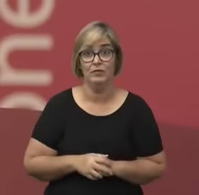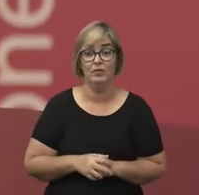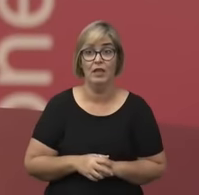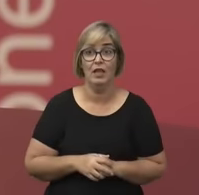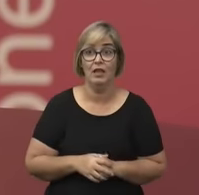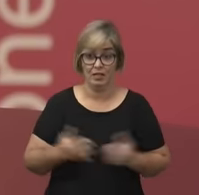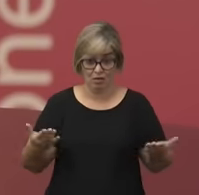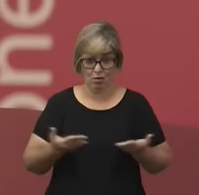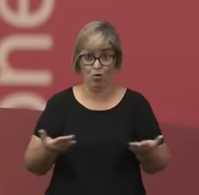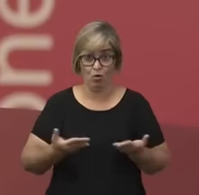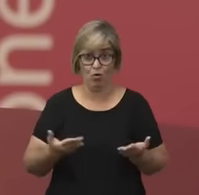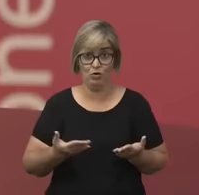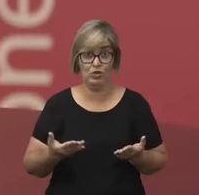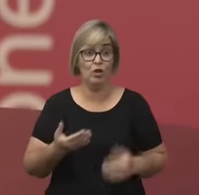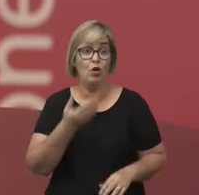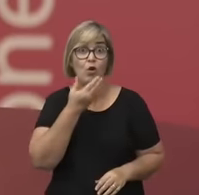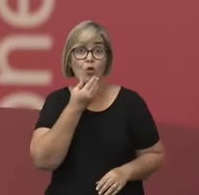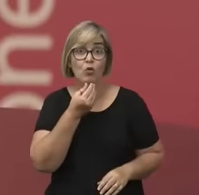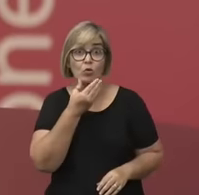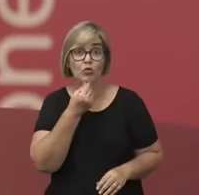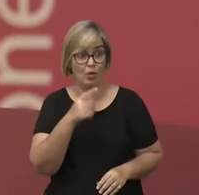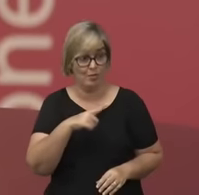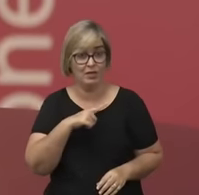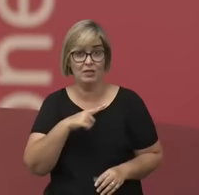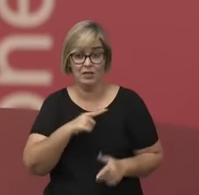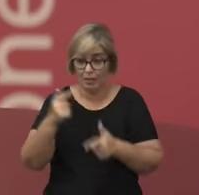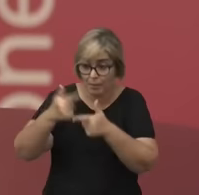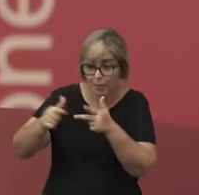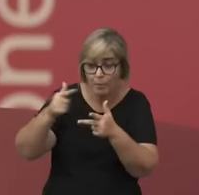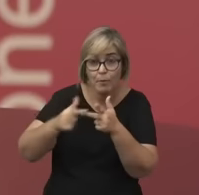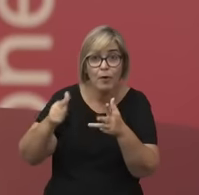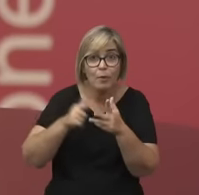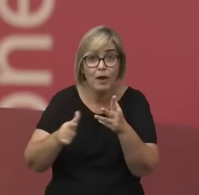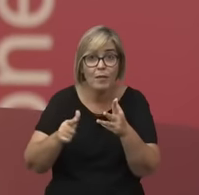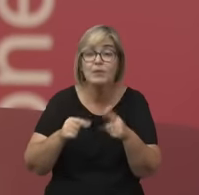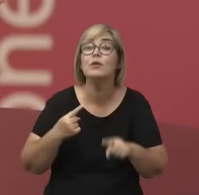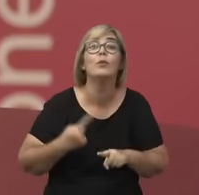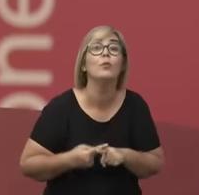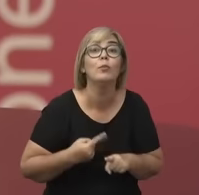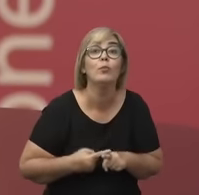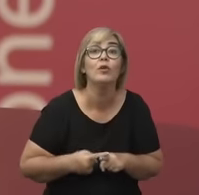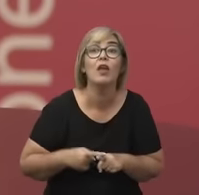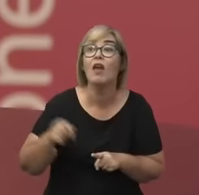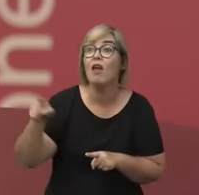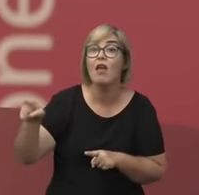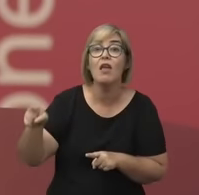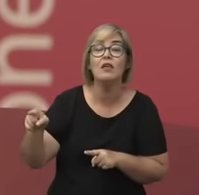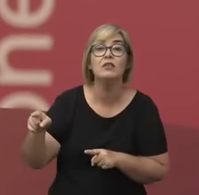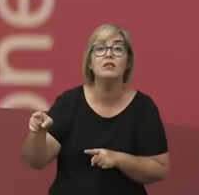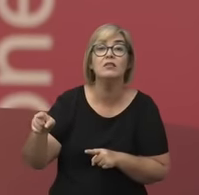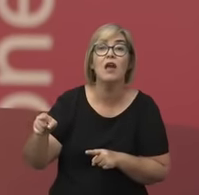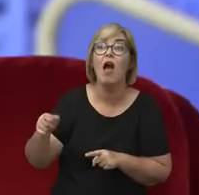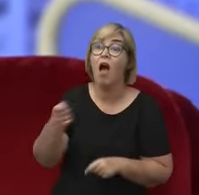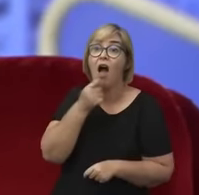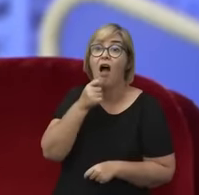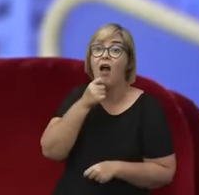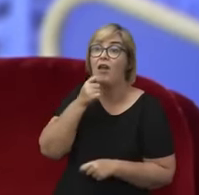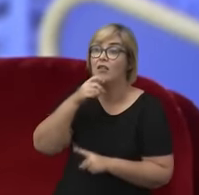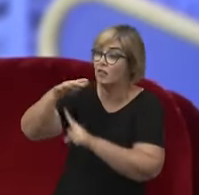que os oprimem, que as mazelas sociais são fruto da condição social na qual as mulheres